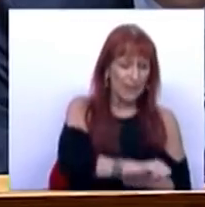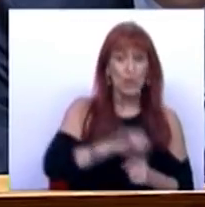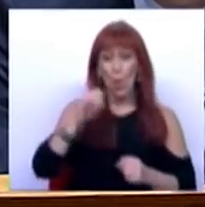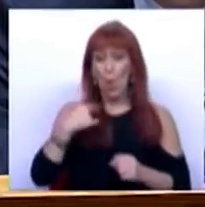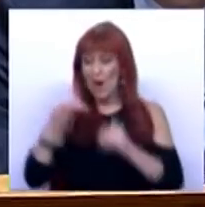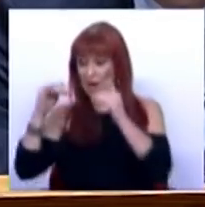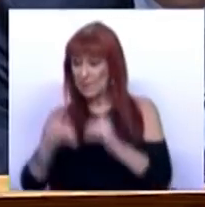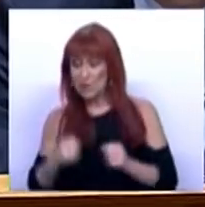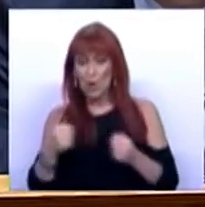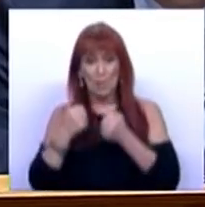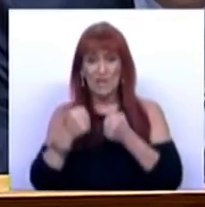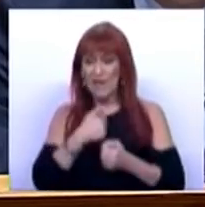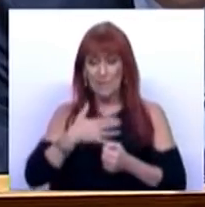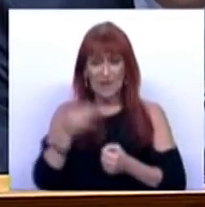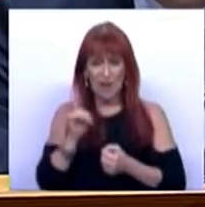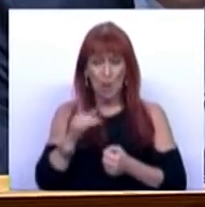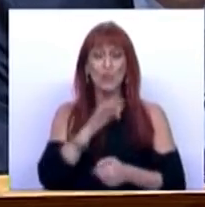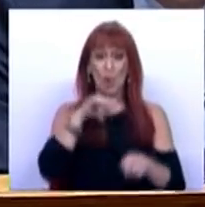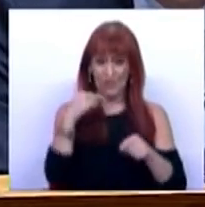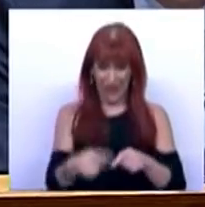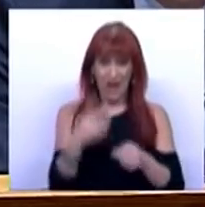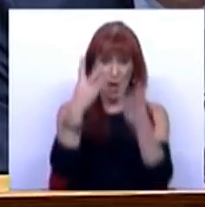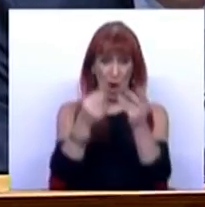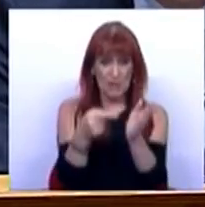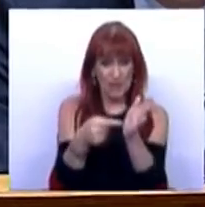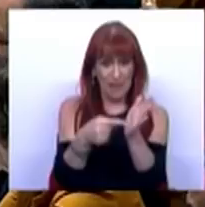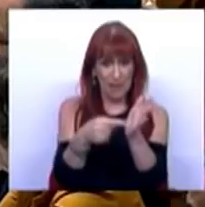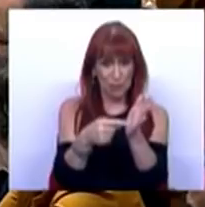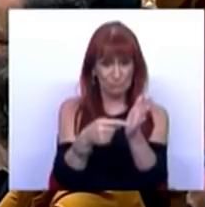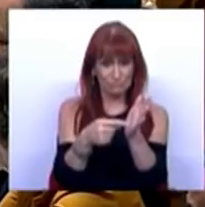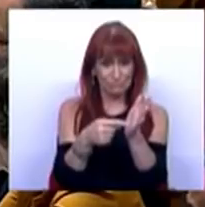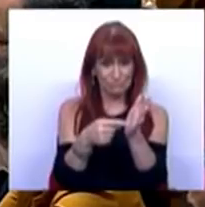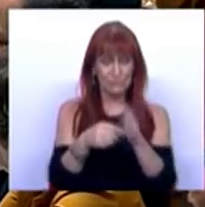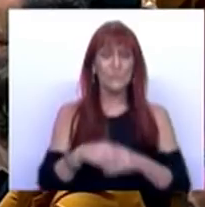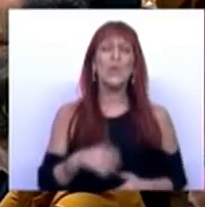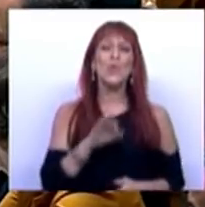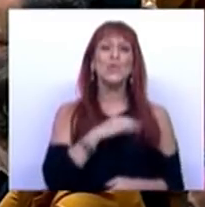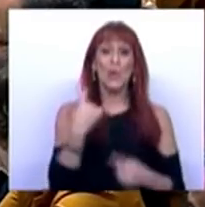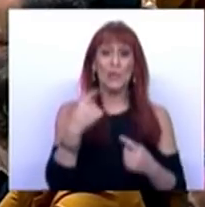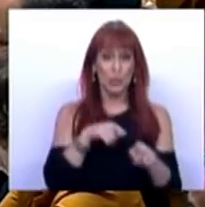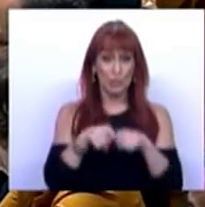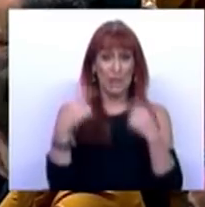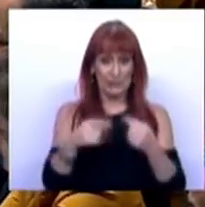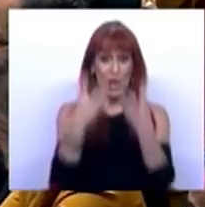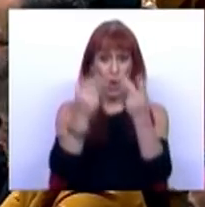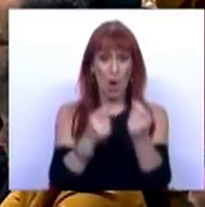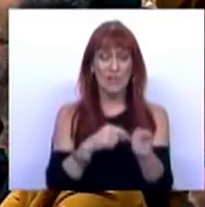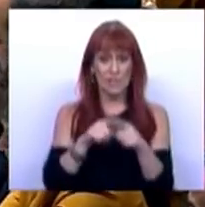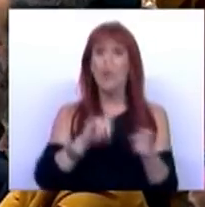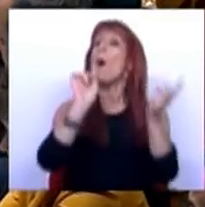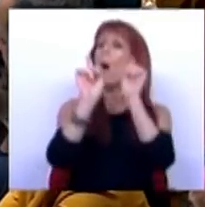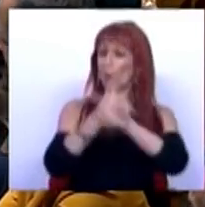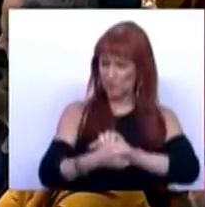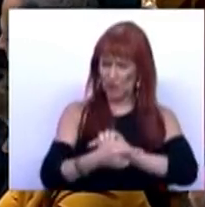ou que diminua a competitividade das empresas. O que o Sr. tem neste Orçamento, pelo